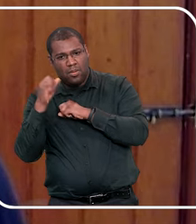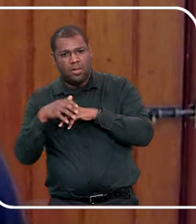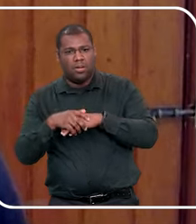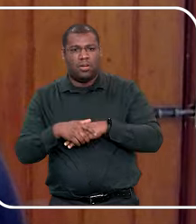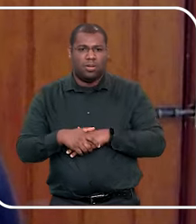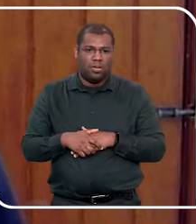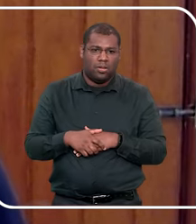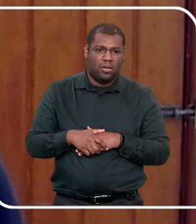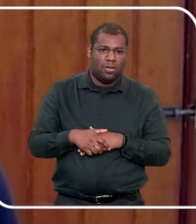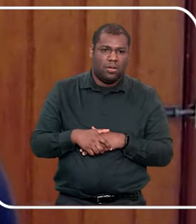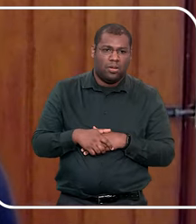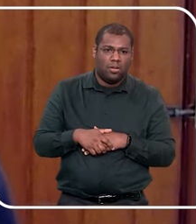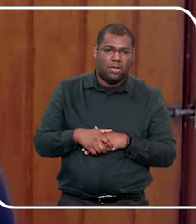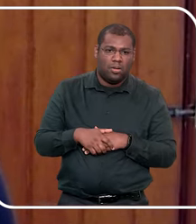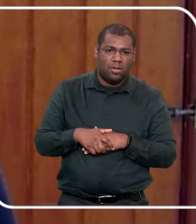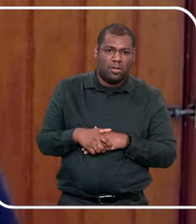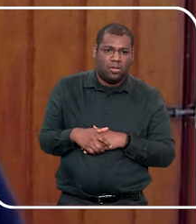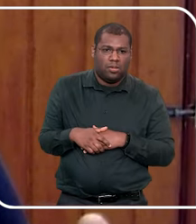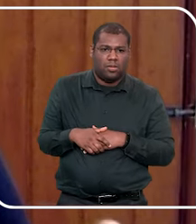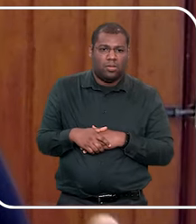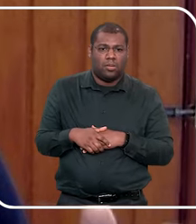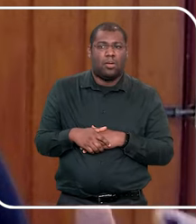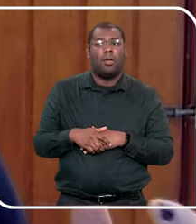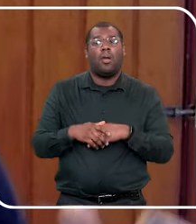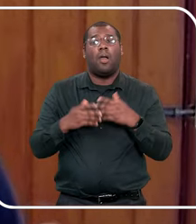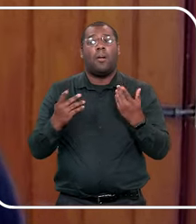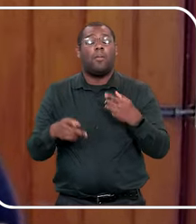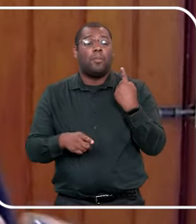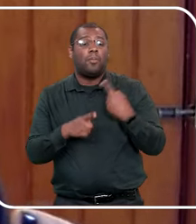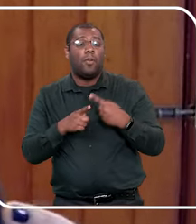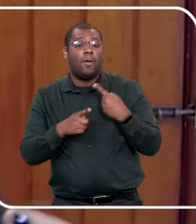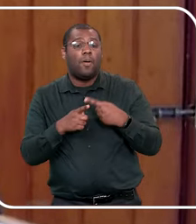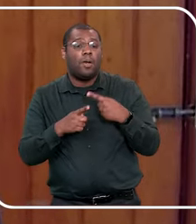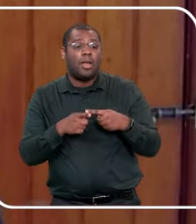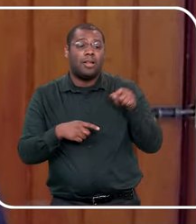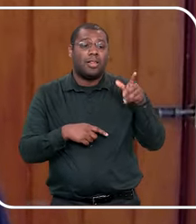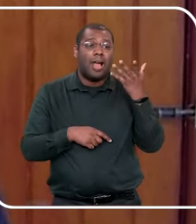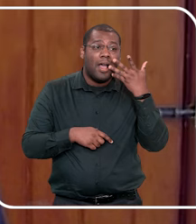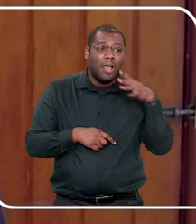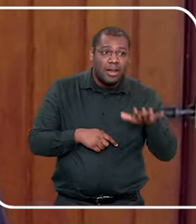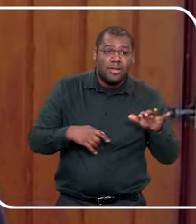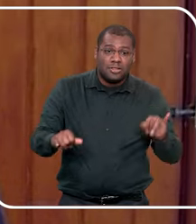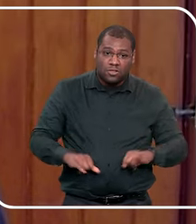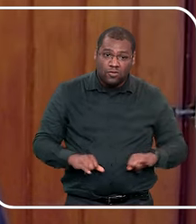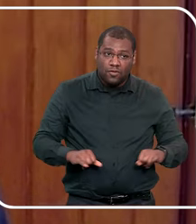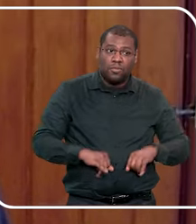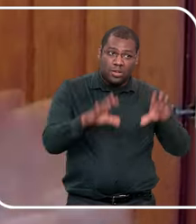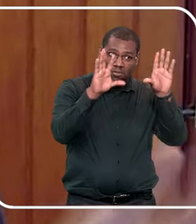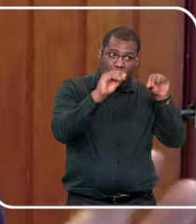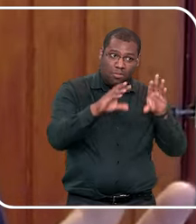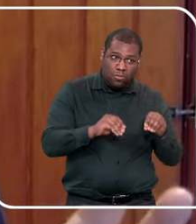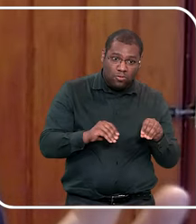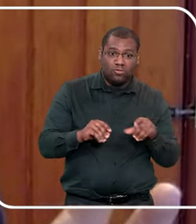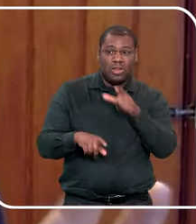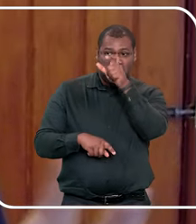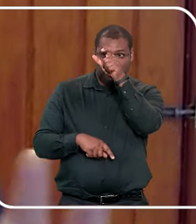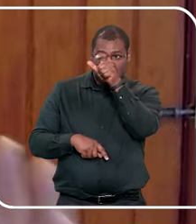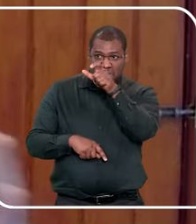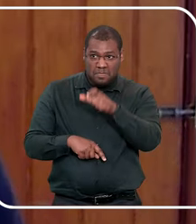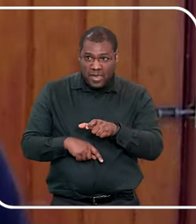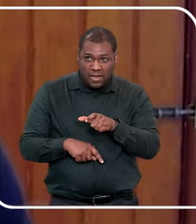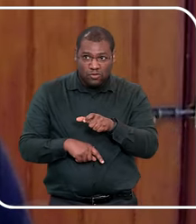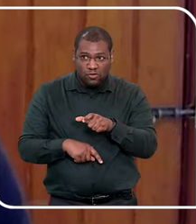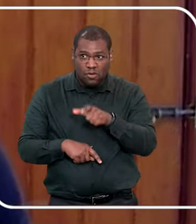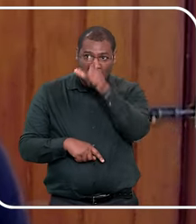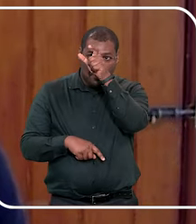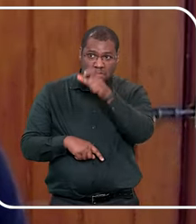e fazer o abuso enquanto todos dormiam, então, abrir portas pra ela, estava ligado diretamente ao abuso, o sono dela era muito leve, e